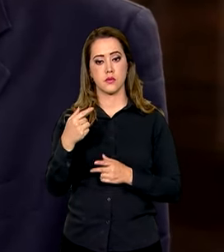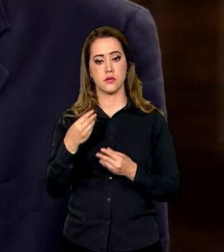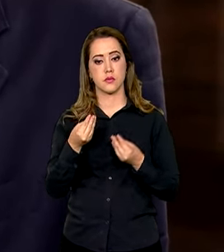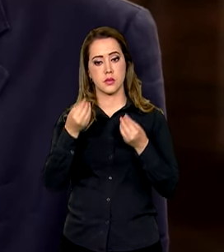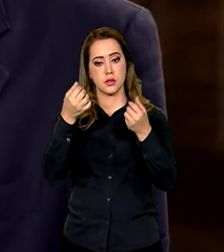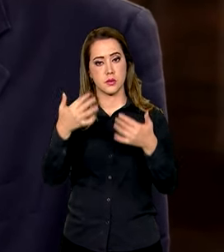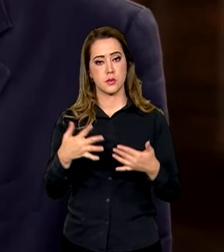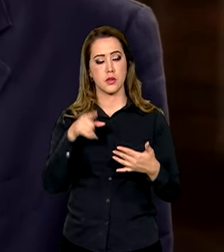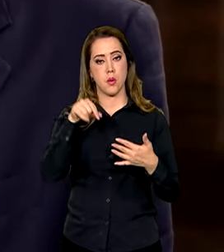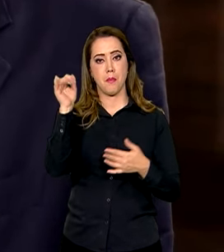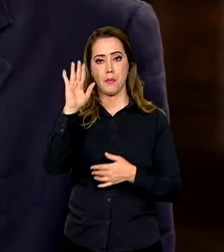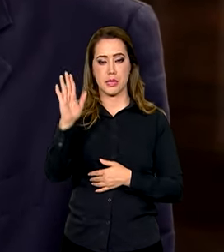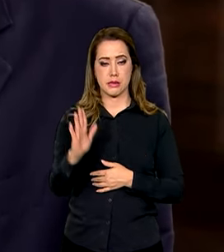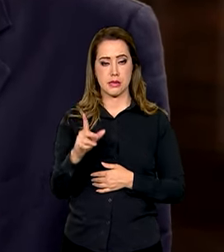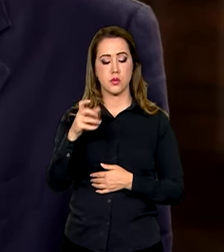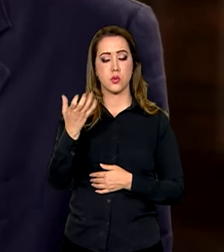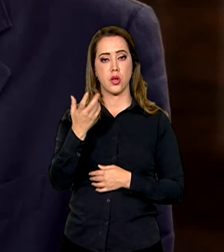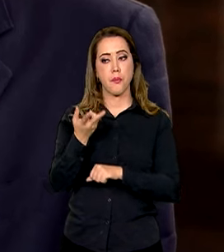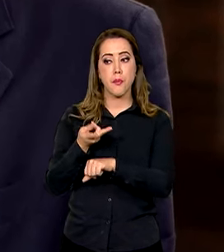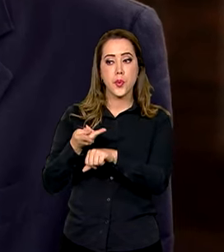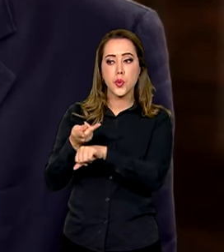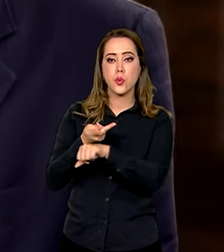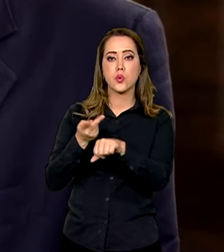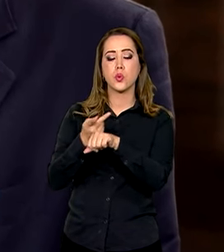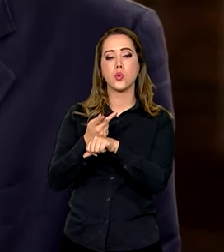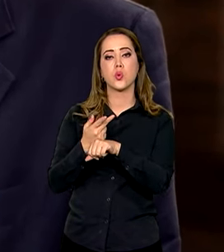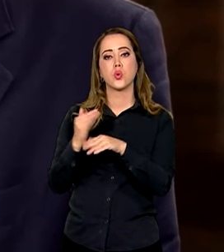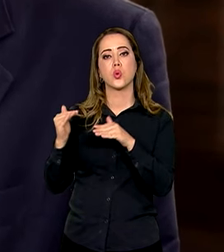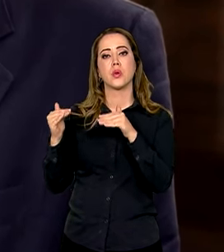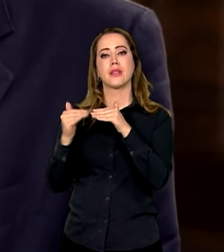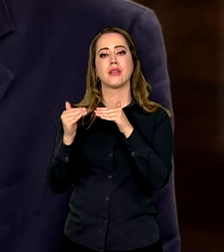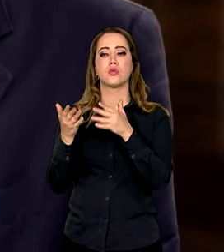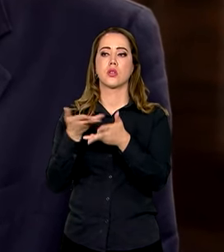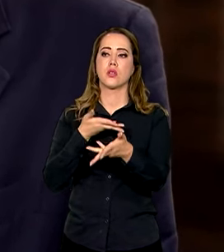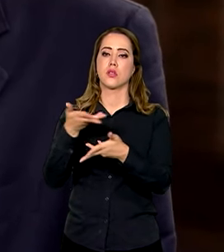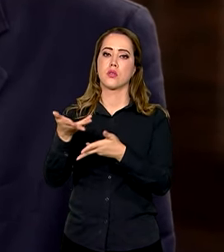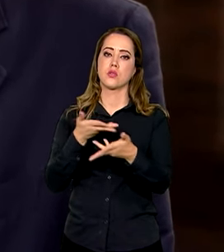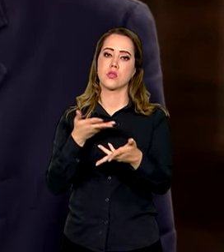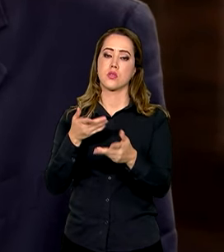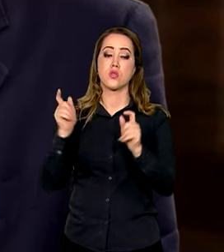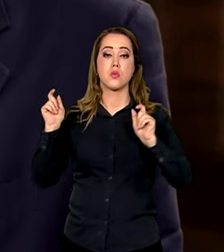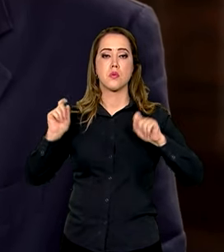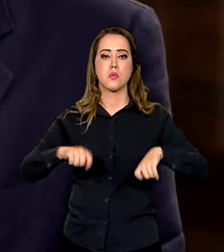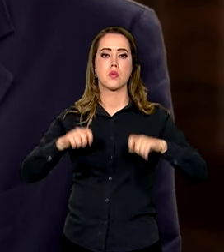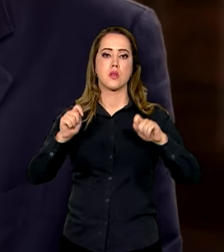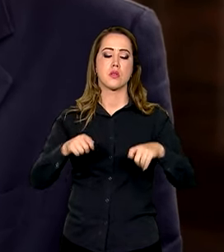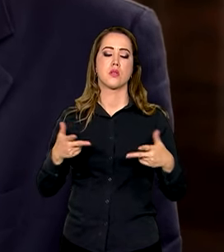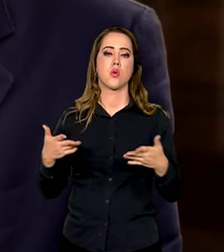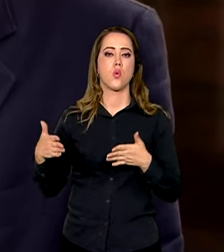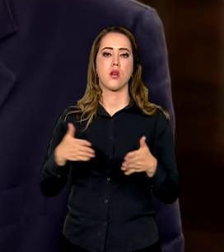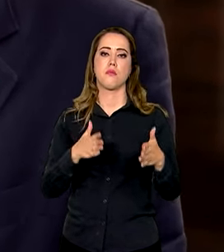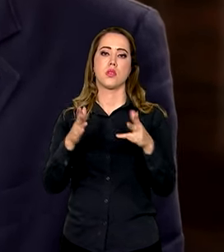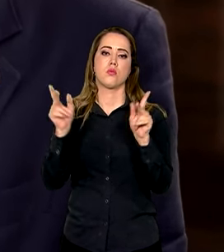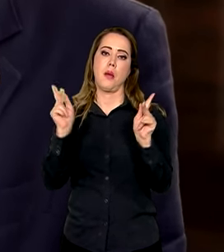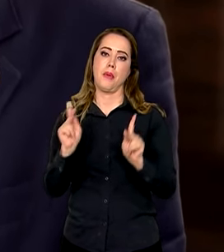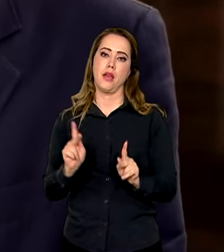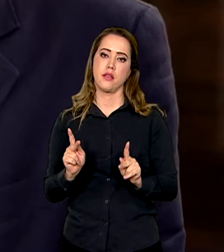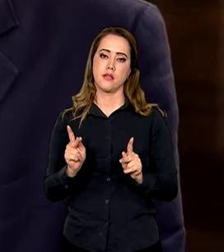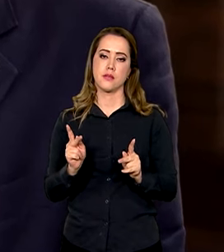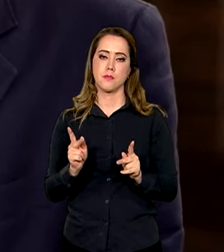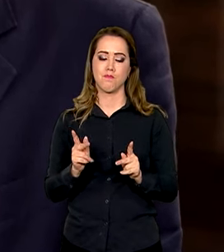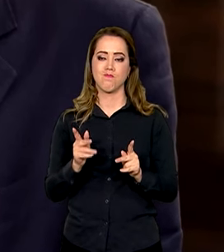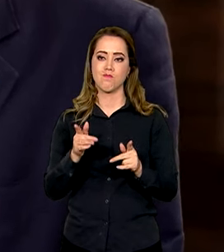palavra do Brasil pela busca de um entendimento e uma negociação de uma saída na direção da paz nesse